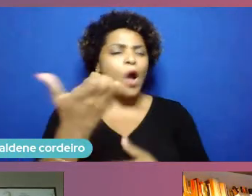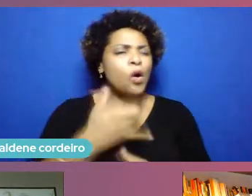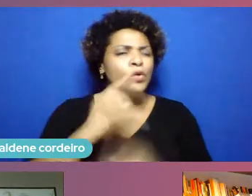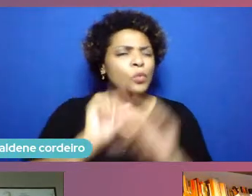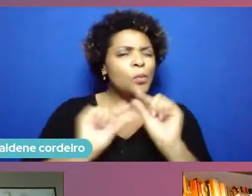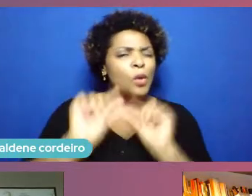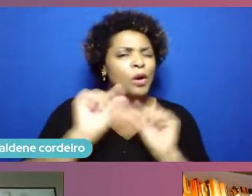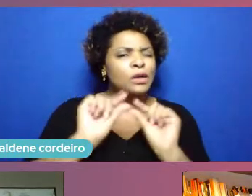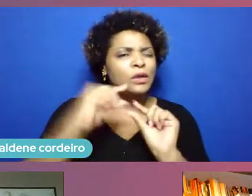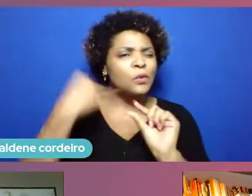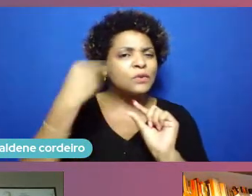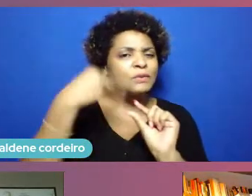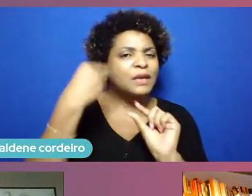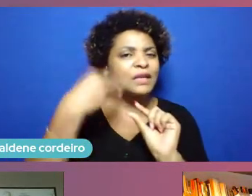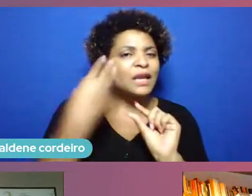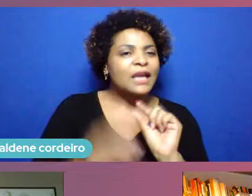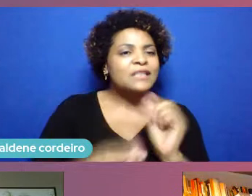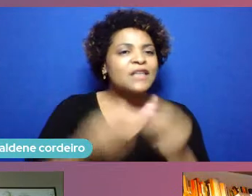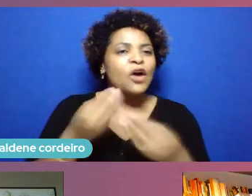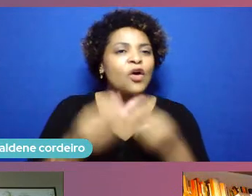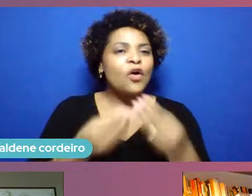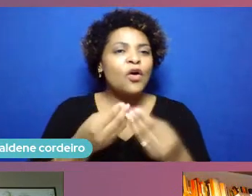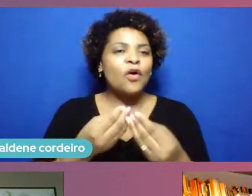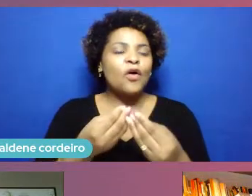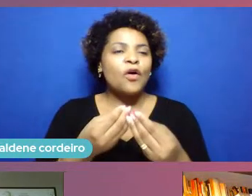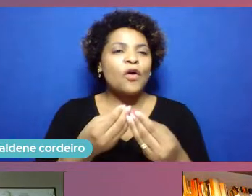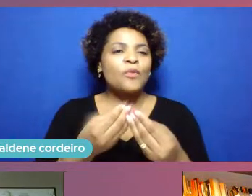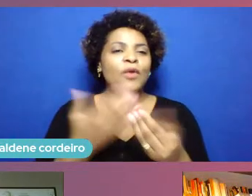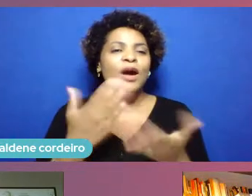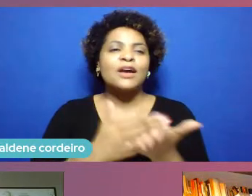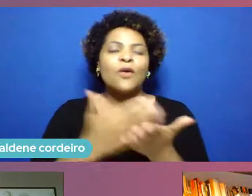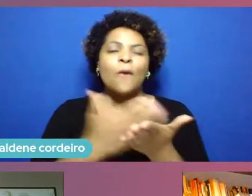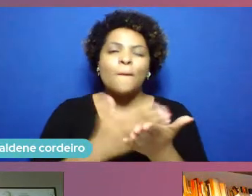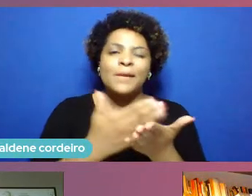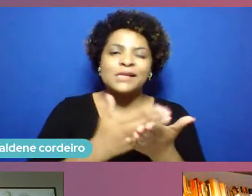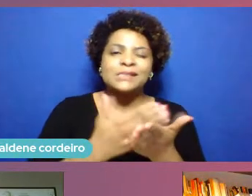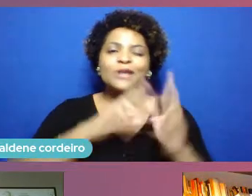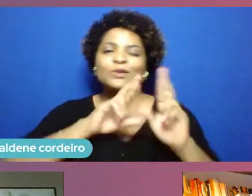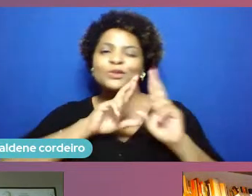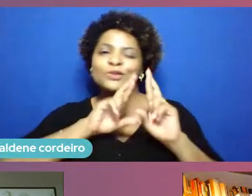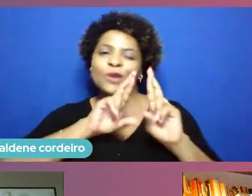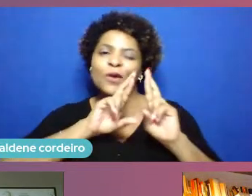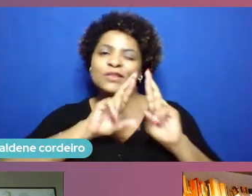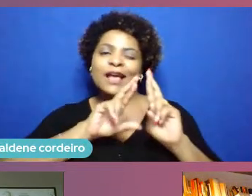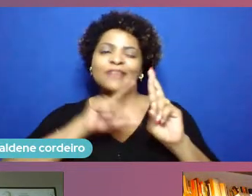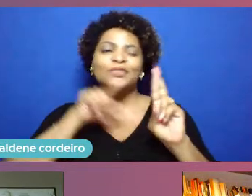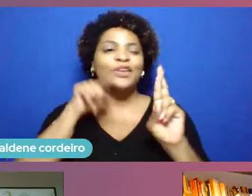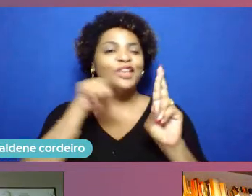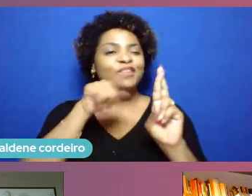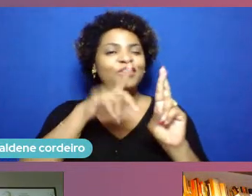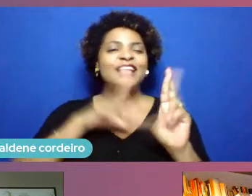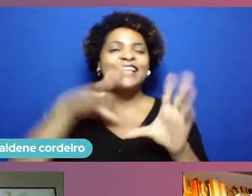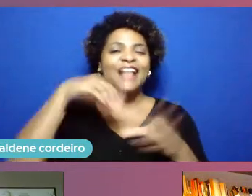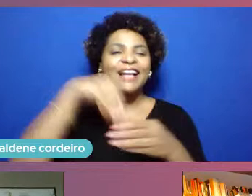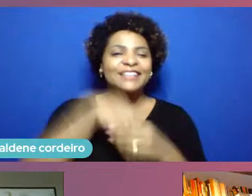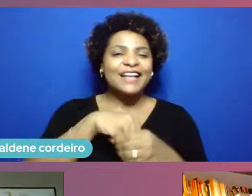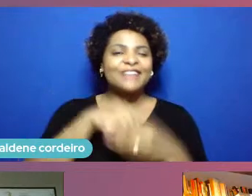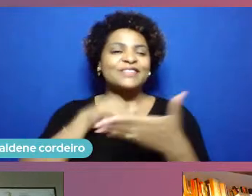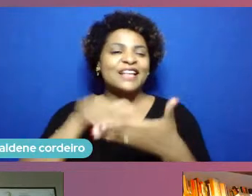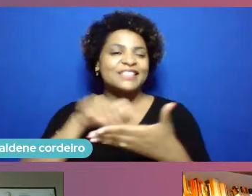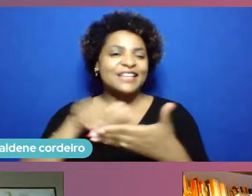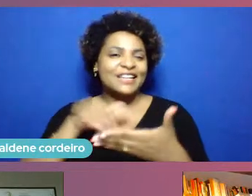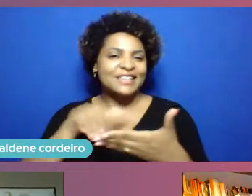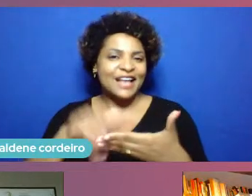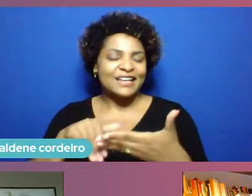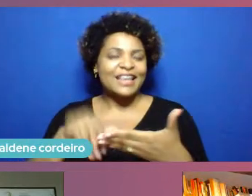de apertar o botão send para a Bloomberg estamos aí na torcida e você está dentro da secretaria esse projeto nasce dentro da